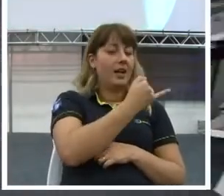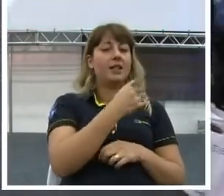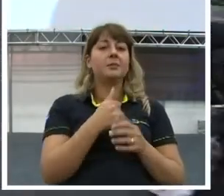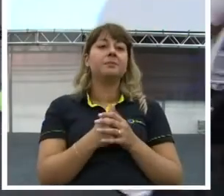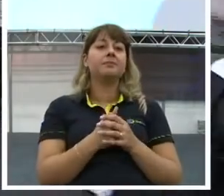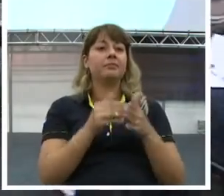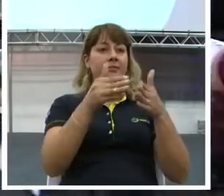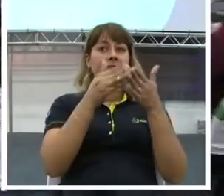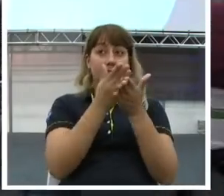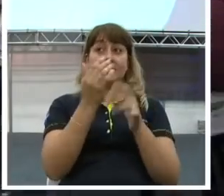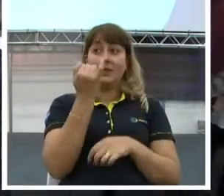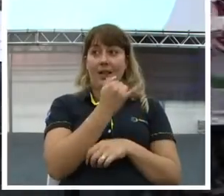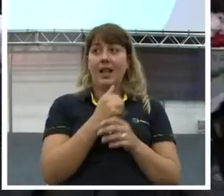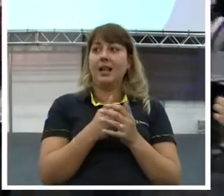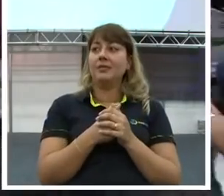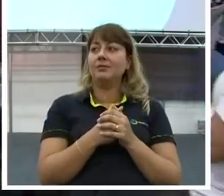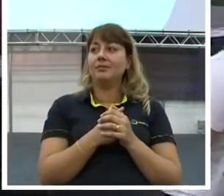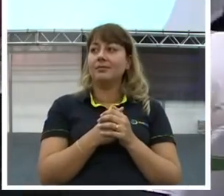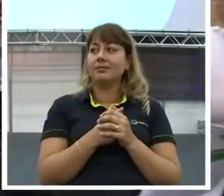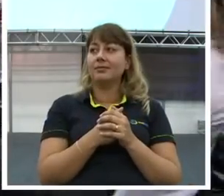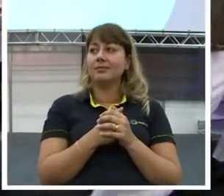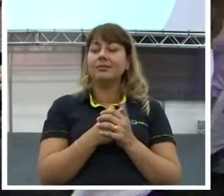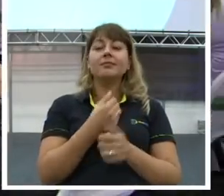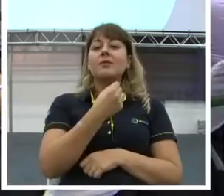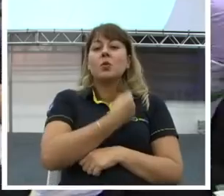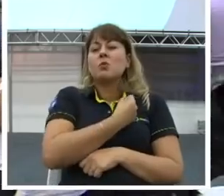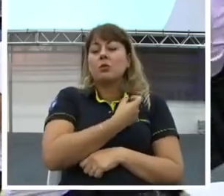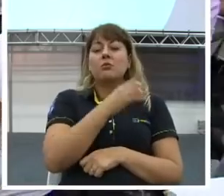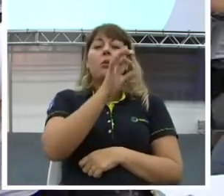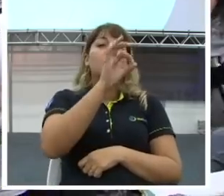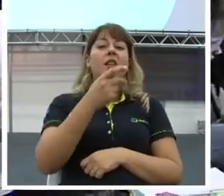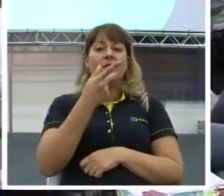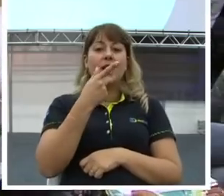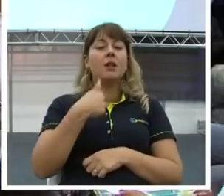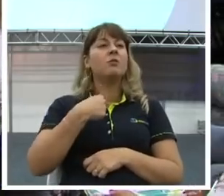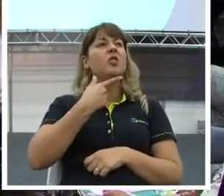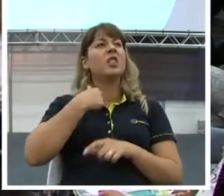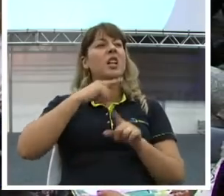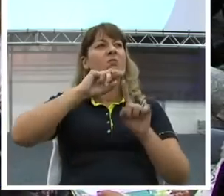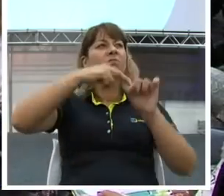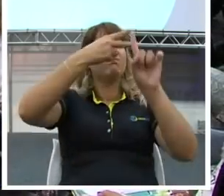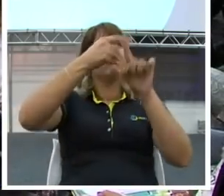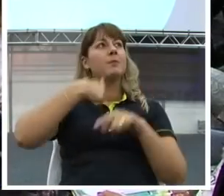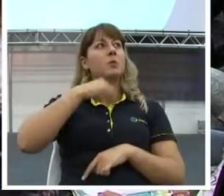fala para o colega ao lado. Um número que você quer aumentar a sua renda agora.